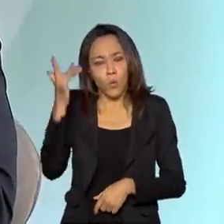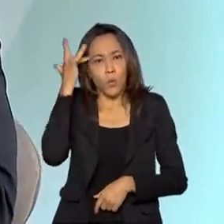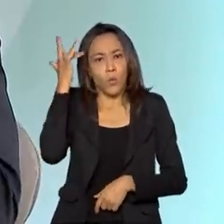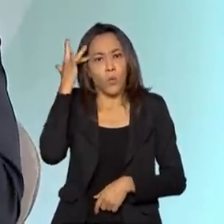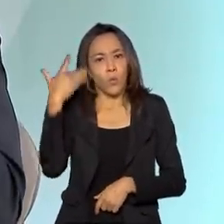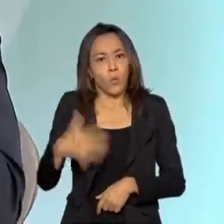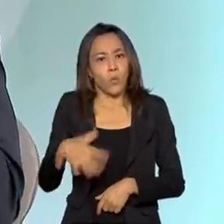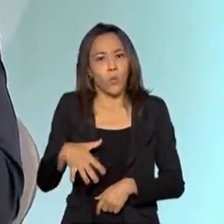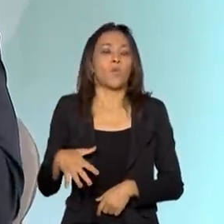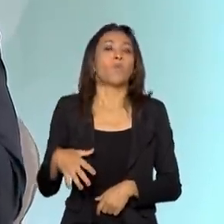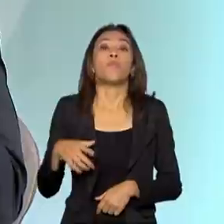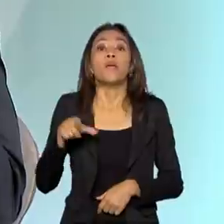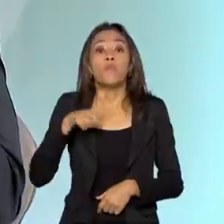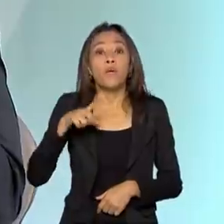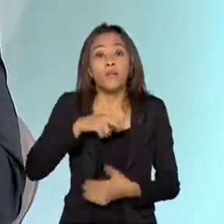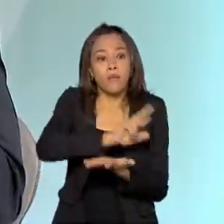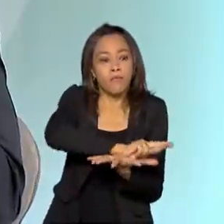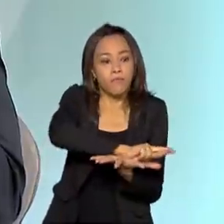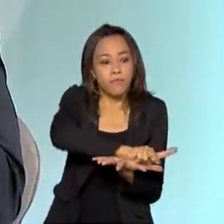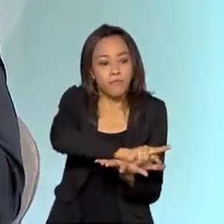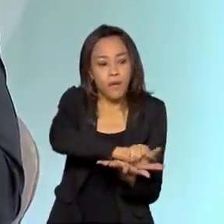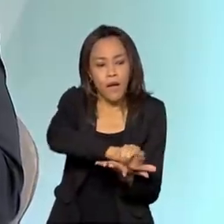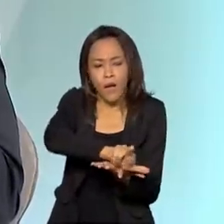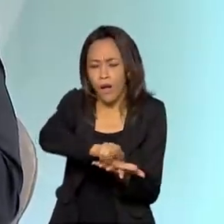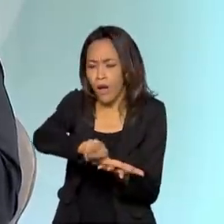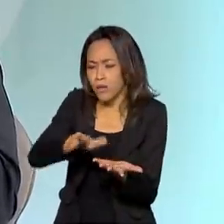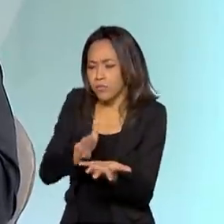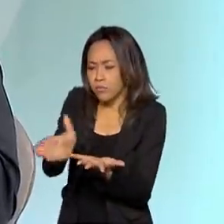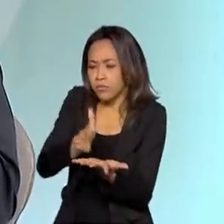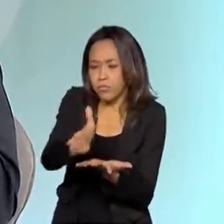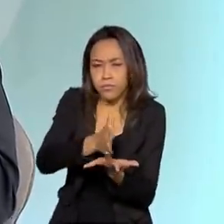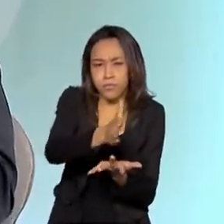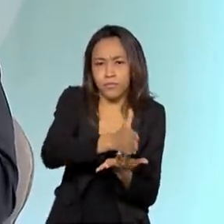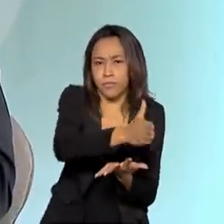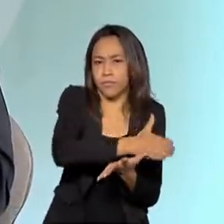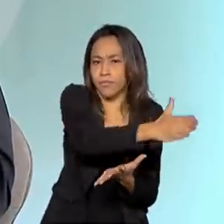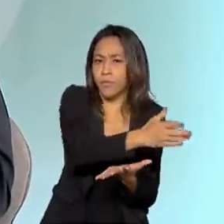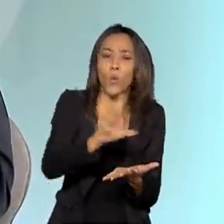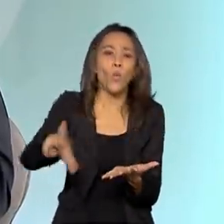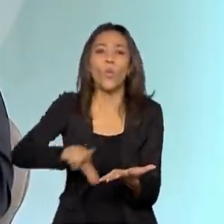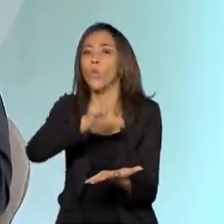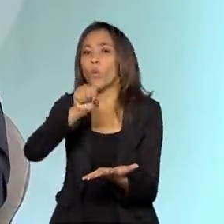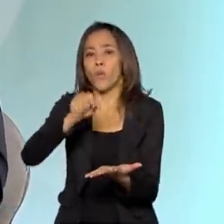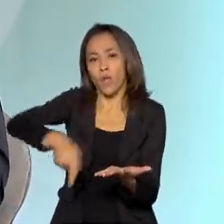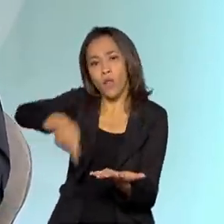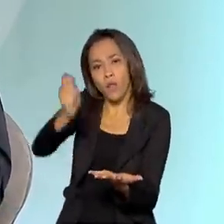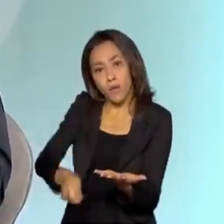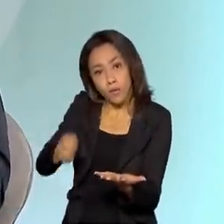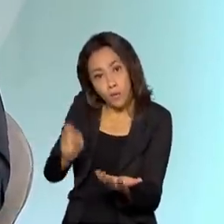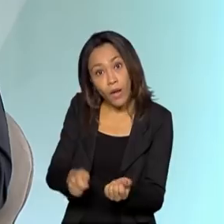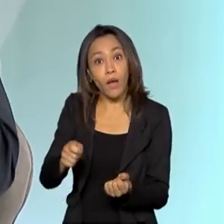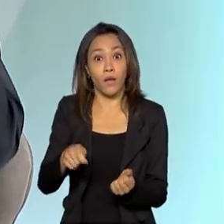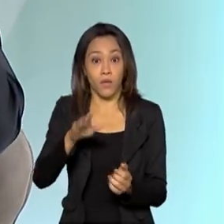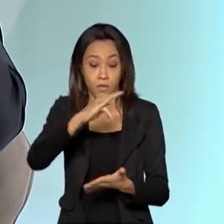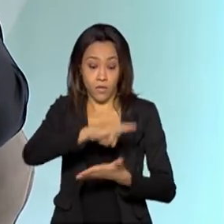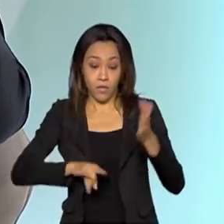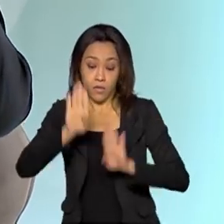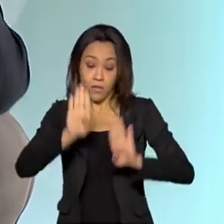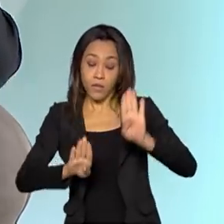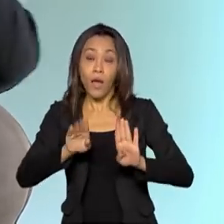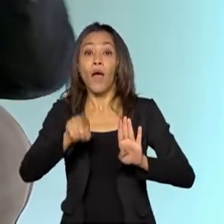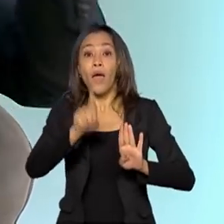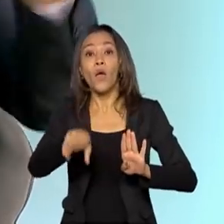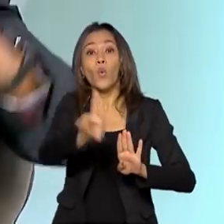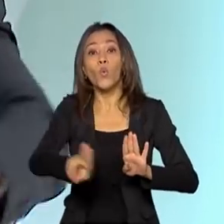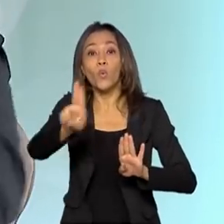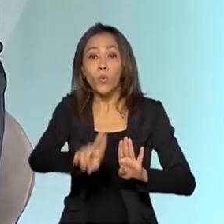porque ele tem uma quantidade de ativos espectrais muito grande. O que nós vamos, na verdade, leiloar ou licitar é a outorga do direito de